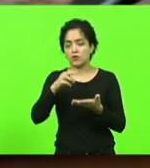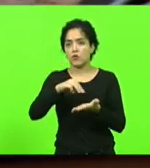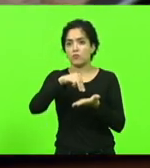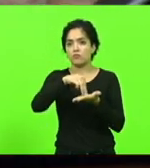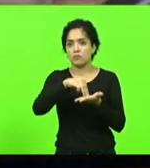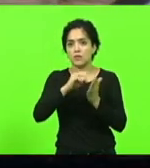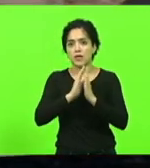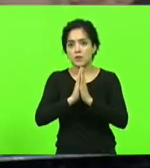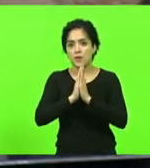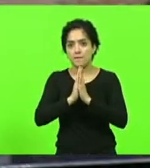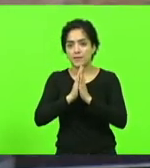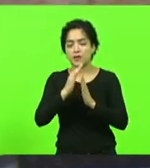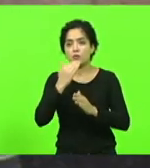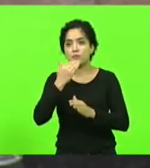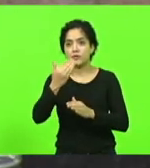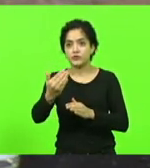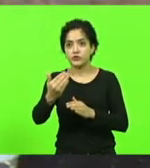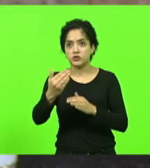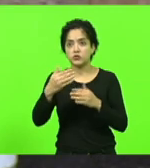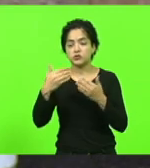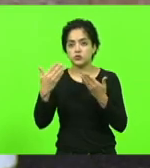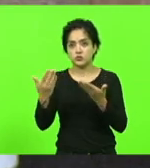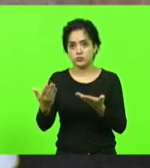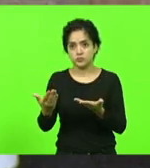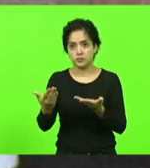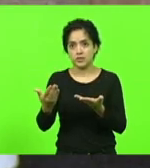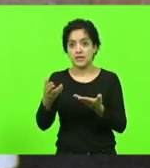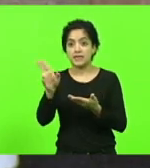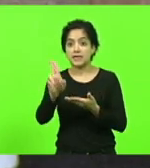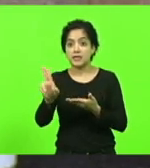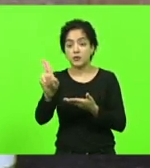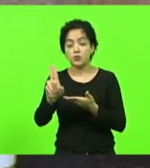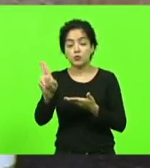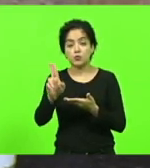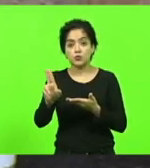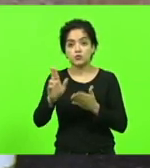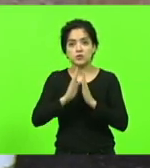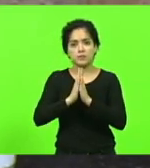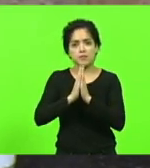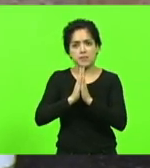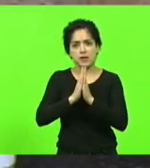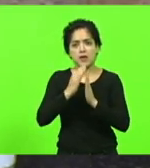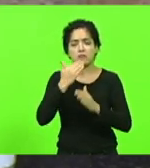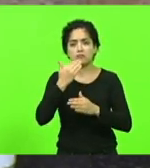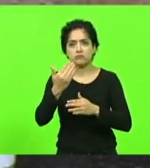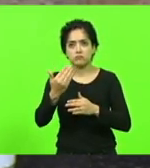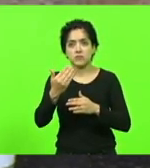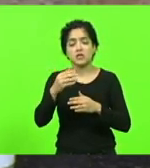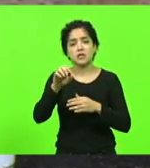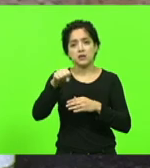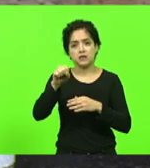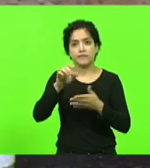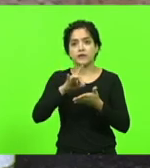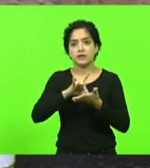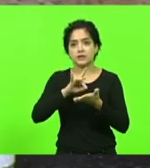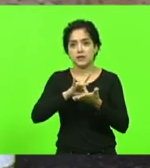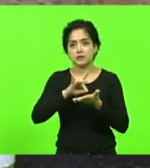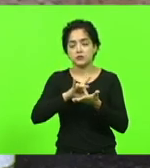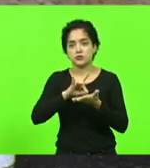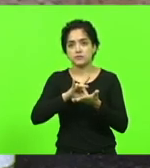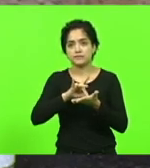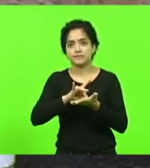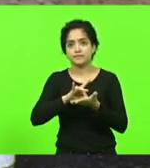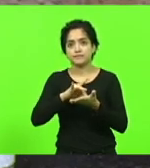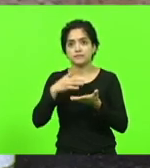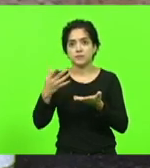apelo é uma forma que o deputado usa para apelar a algum dos poderes é realmente isso então dá para cercear